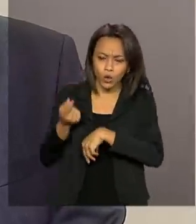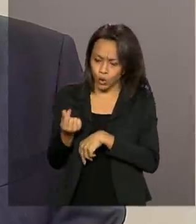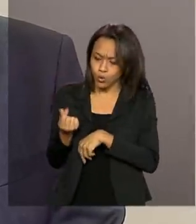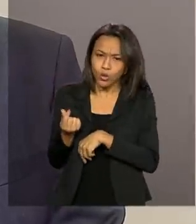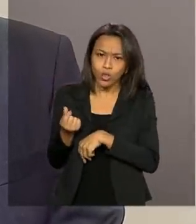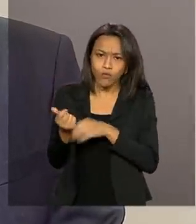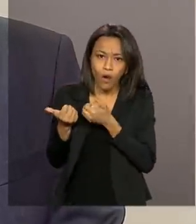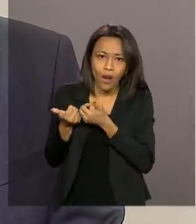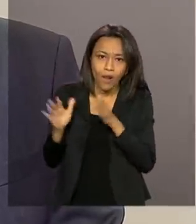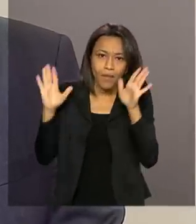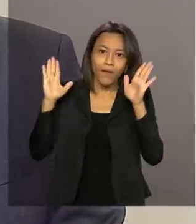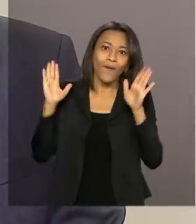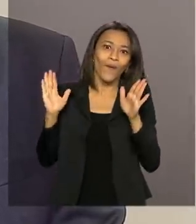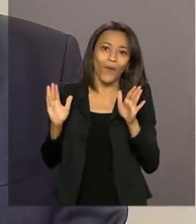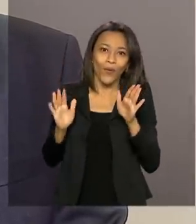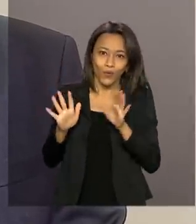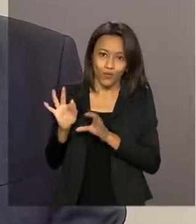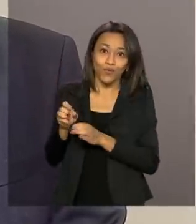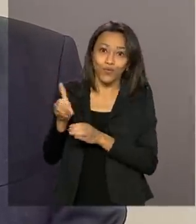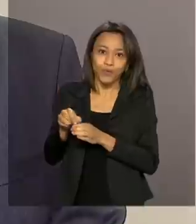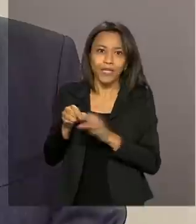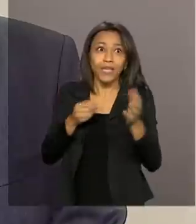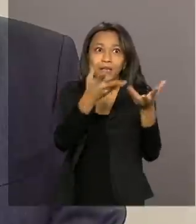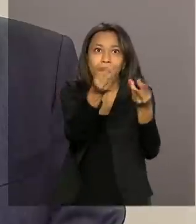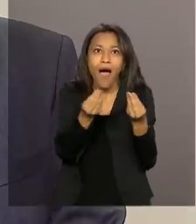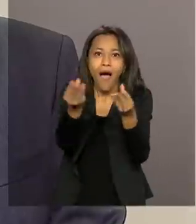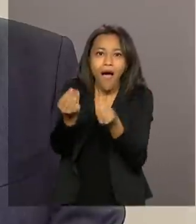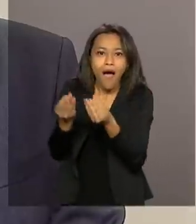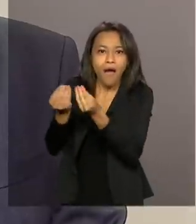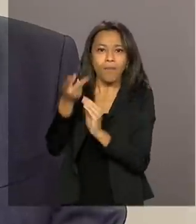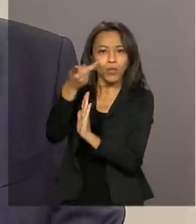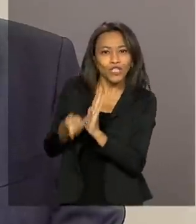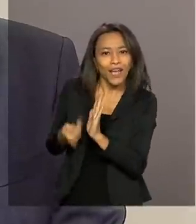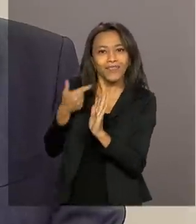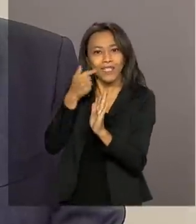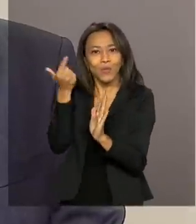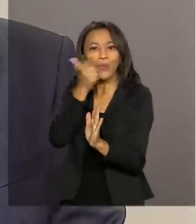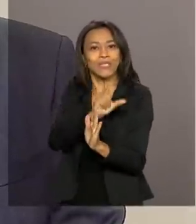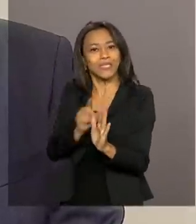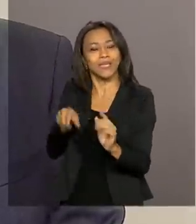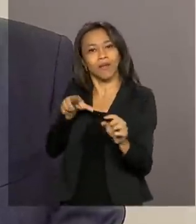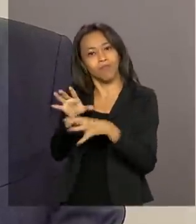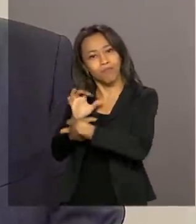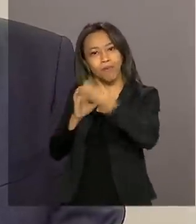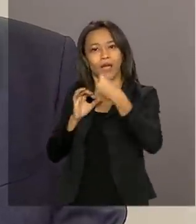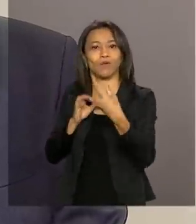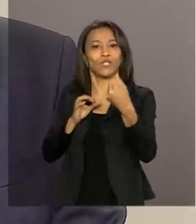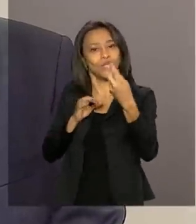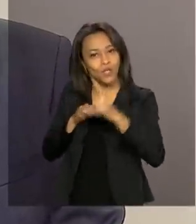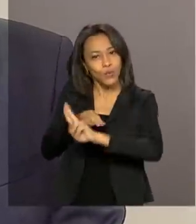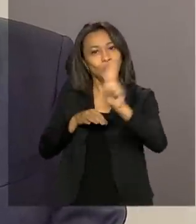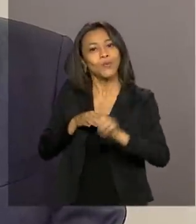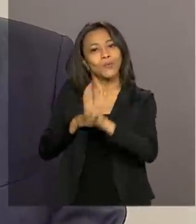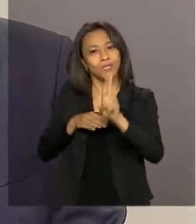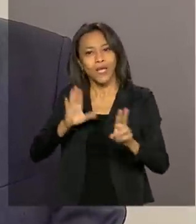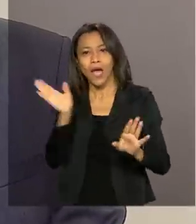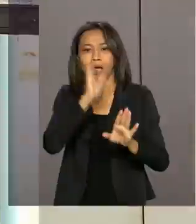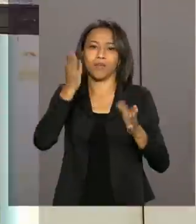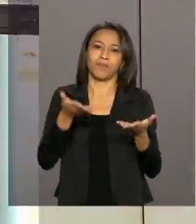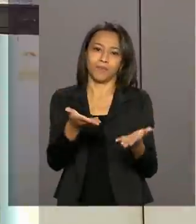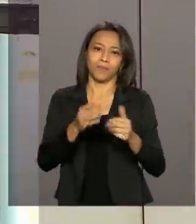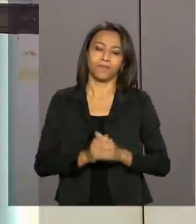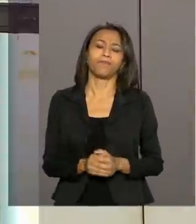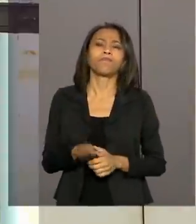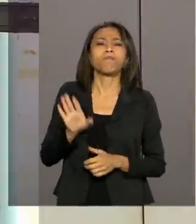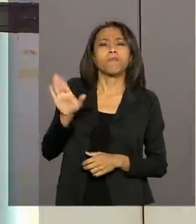recurso do fundo estiver destravado, eles entrem com esses projetos e possam utilizar esses recursos da forma mais rápida possível.